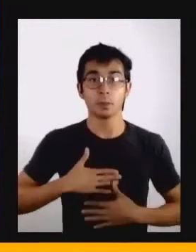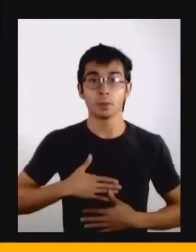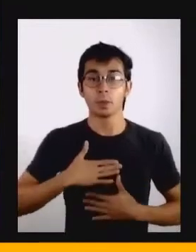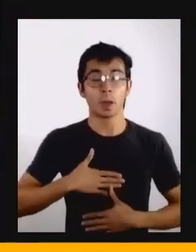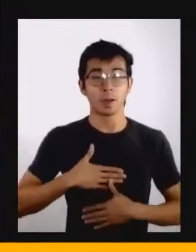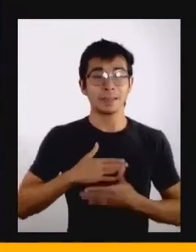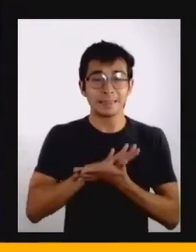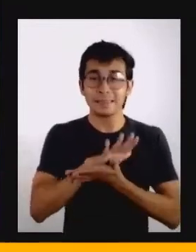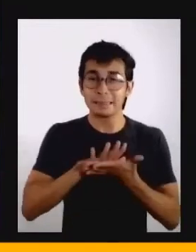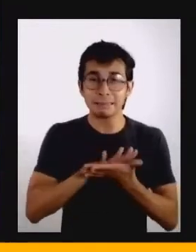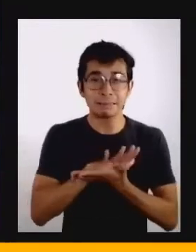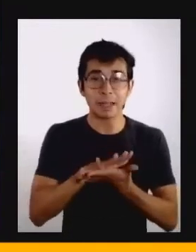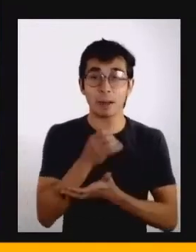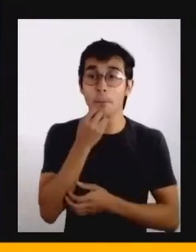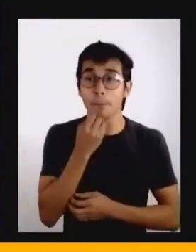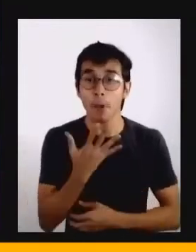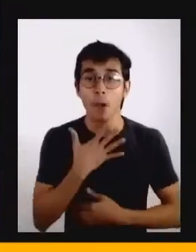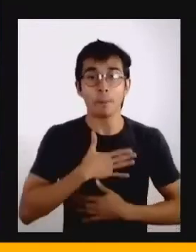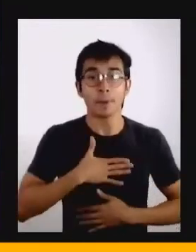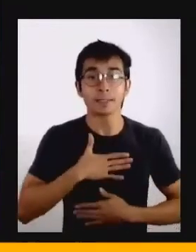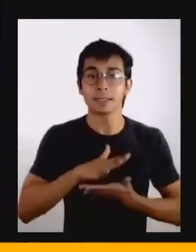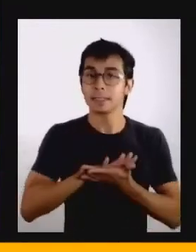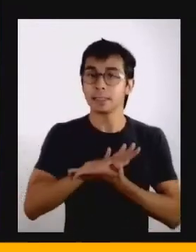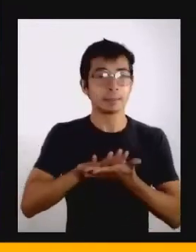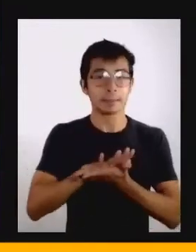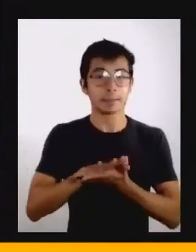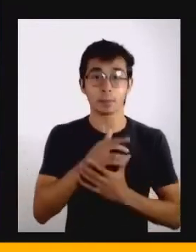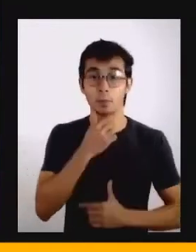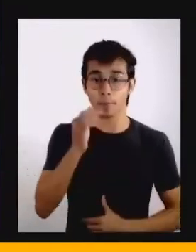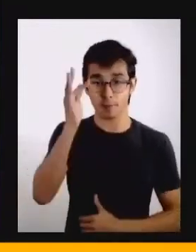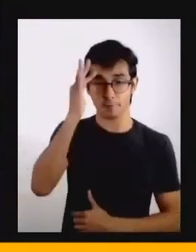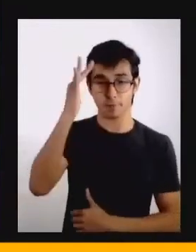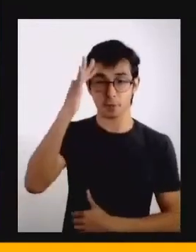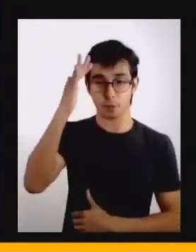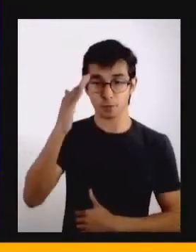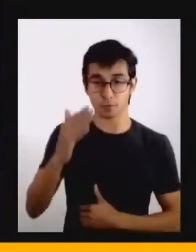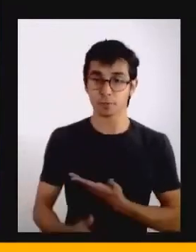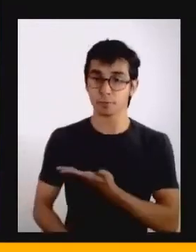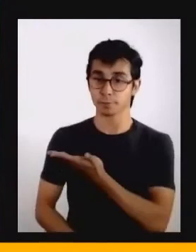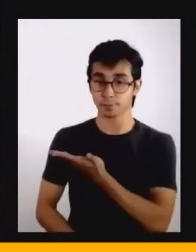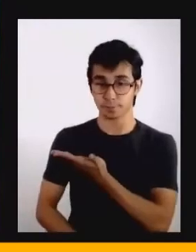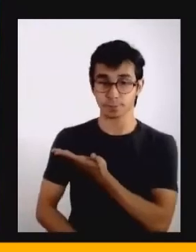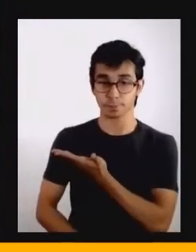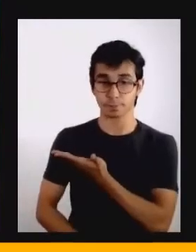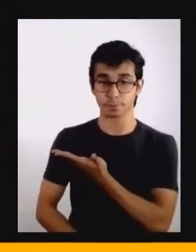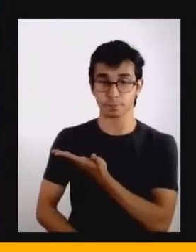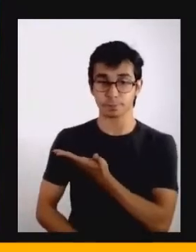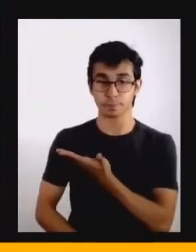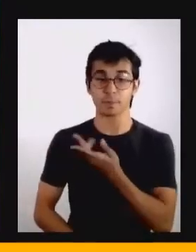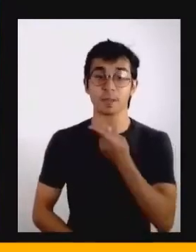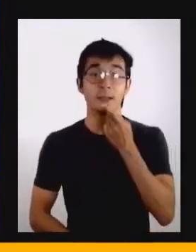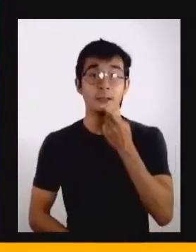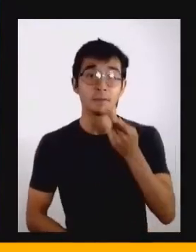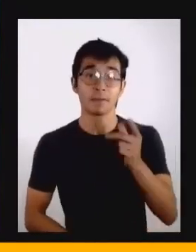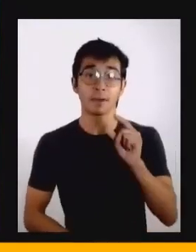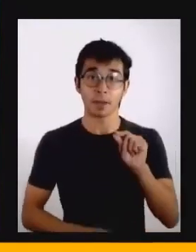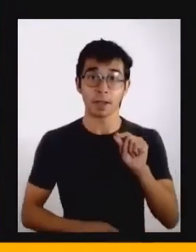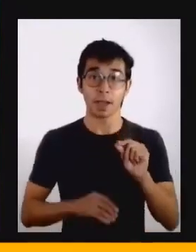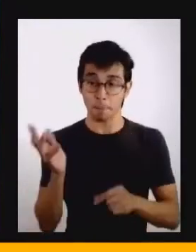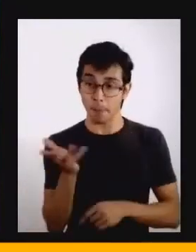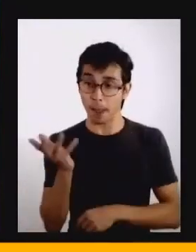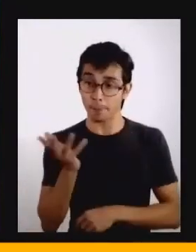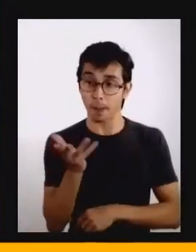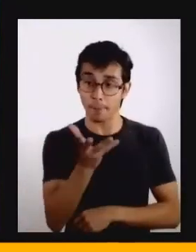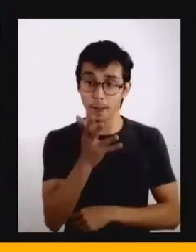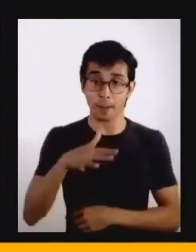O filósofo sul-coreano Byung-Chul dá um nome para esse movimento que a gente está vivendo hoje. Ele chama isso de diskronia